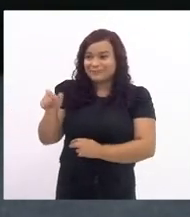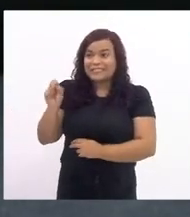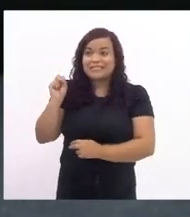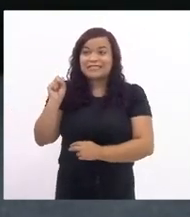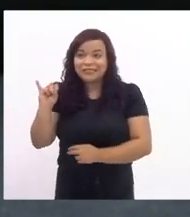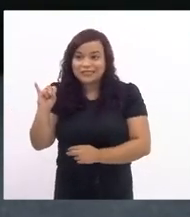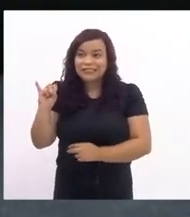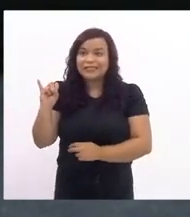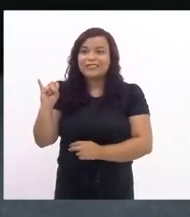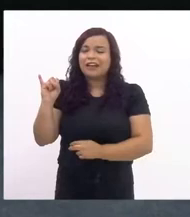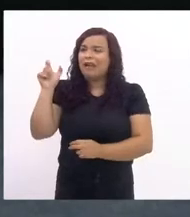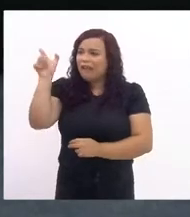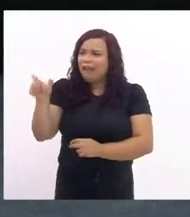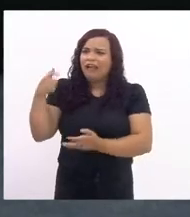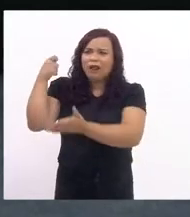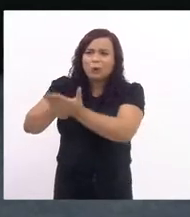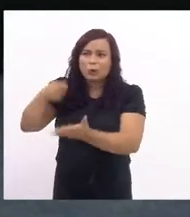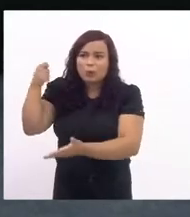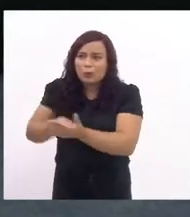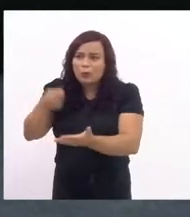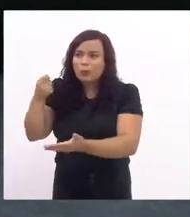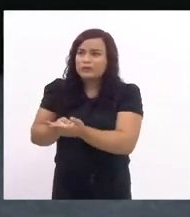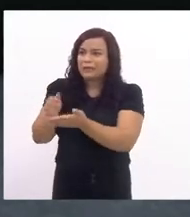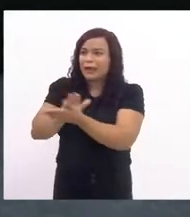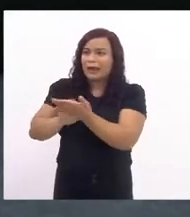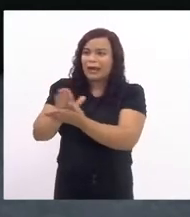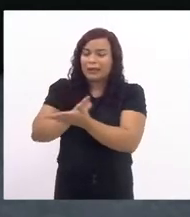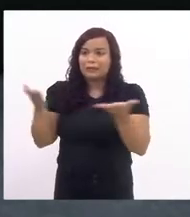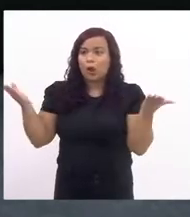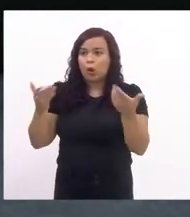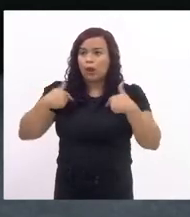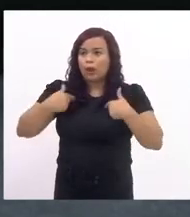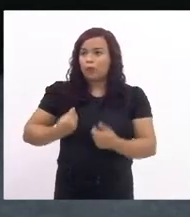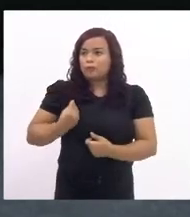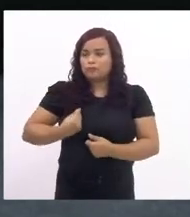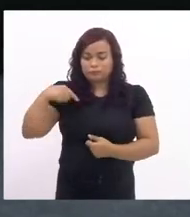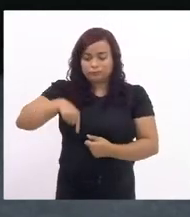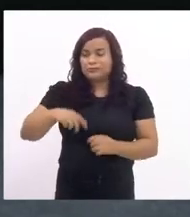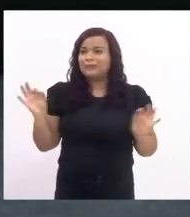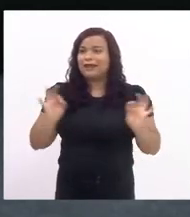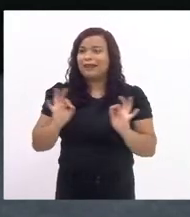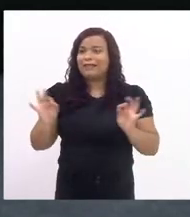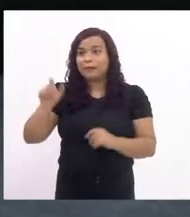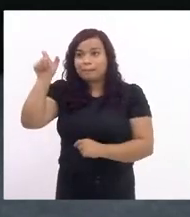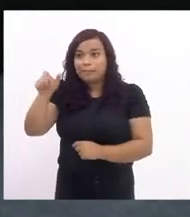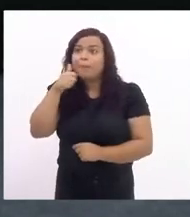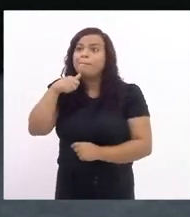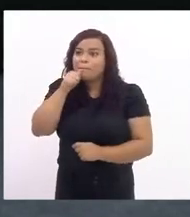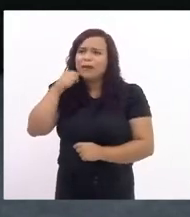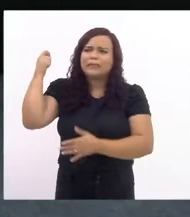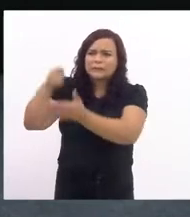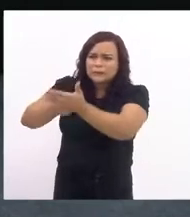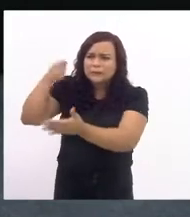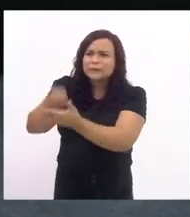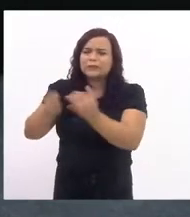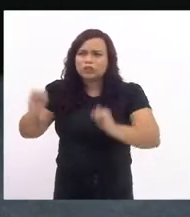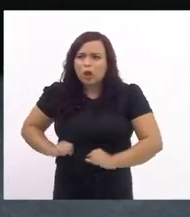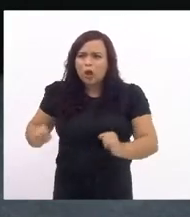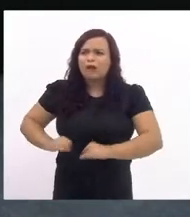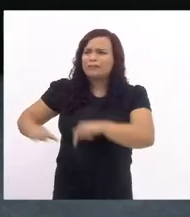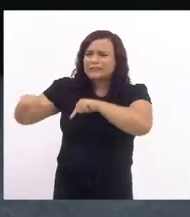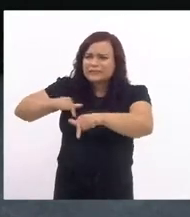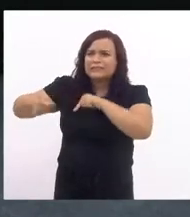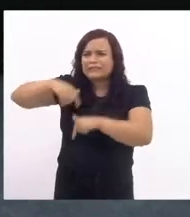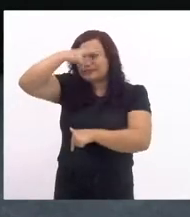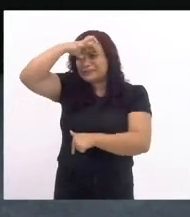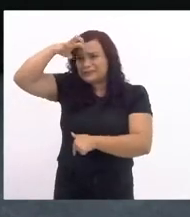toda a batalha dela coronel Salema eu hoje não estaria aqui minha mãe ali ralando muito para poder nos sustentar